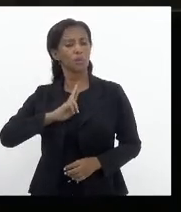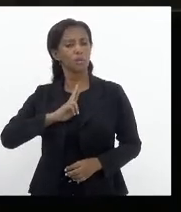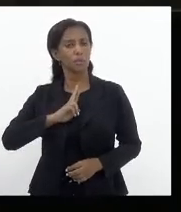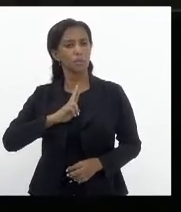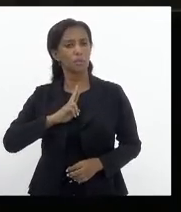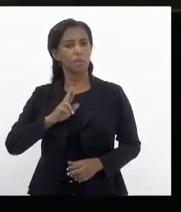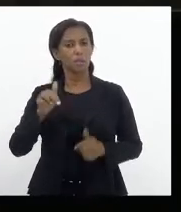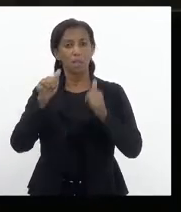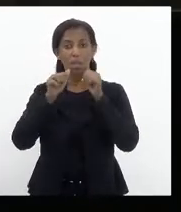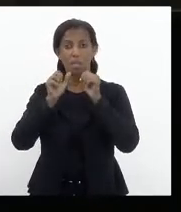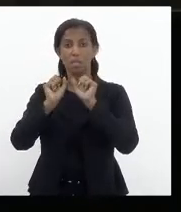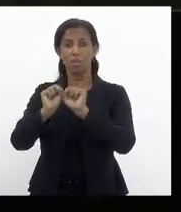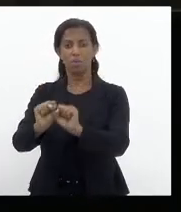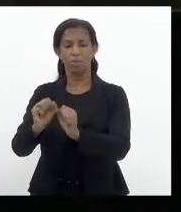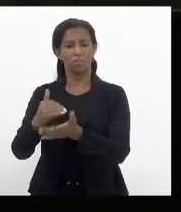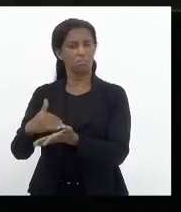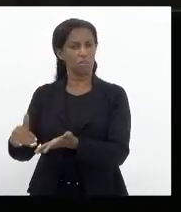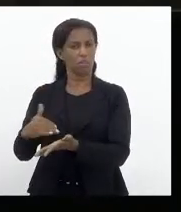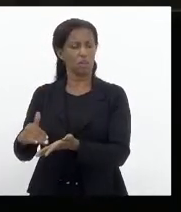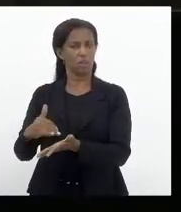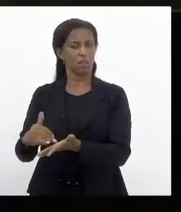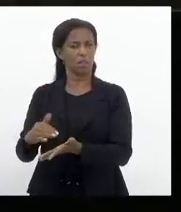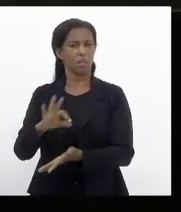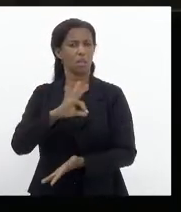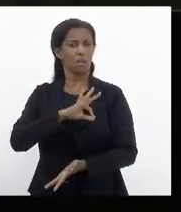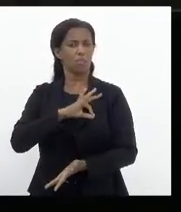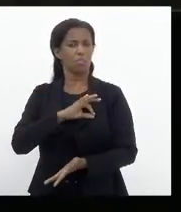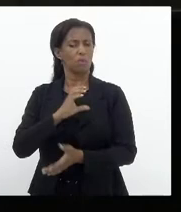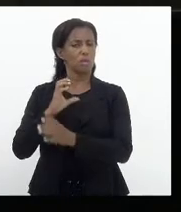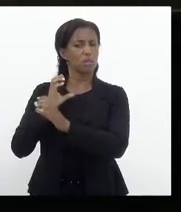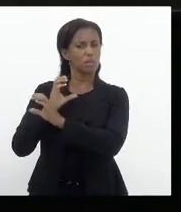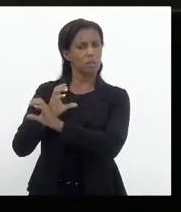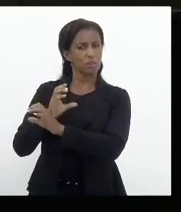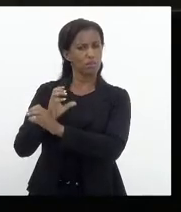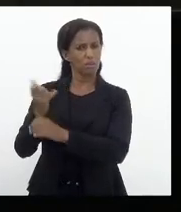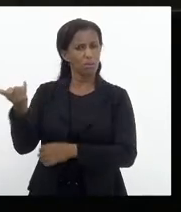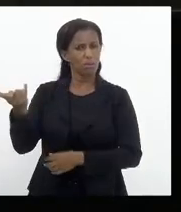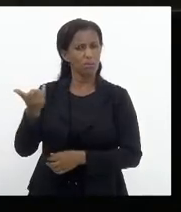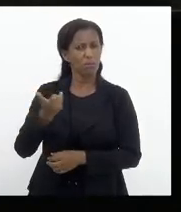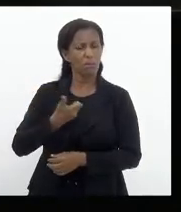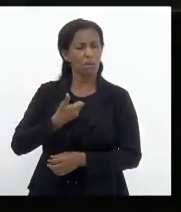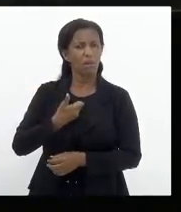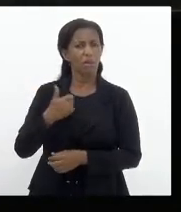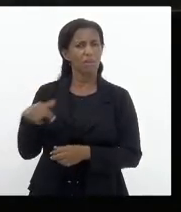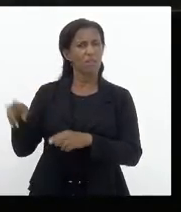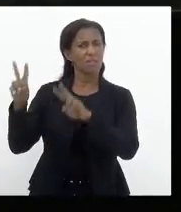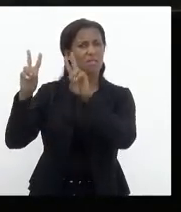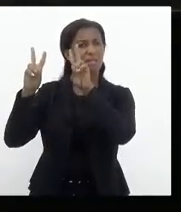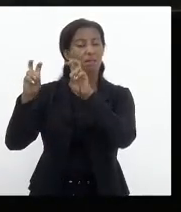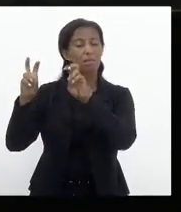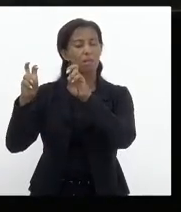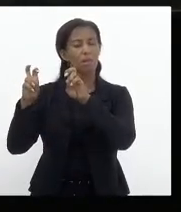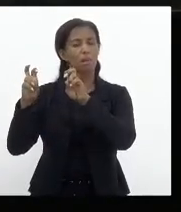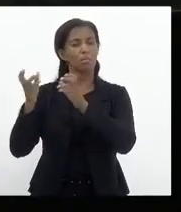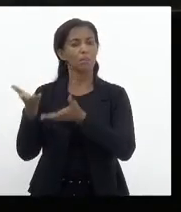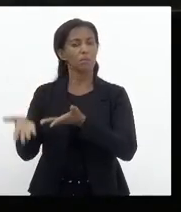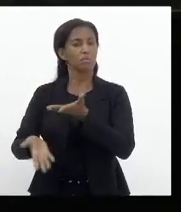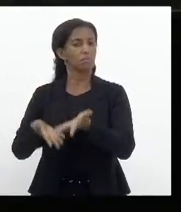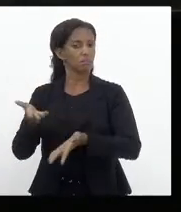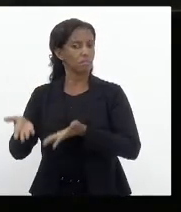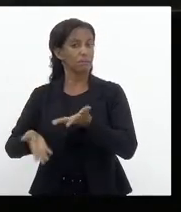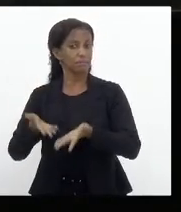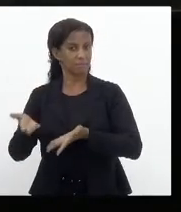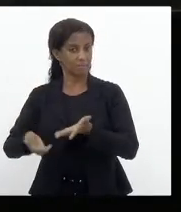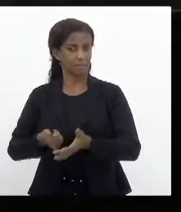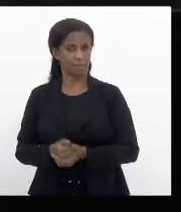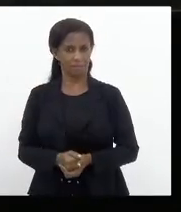da assessoria da Secretaria da Polícia Civil, nos informando que esse tema está sendo tratado pela Polícia Civil.